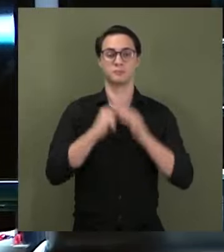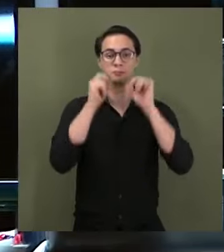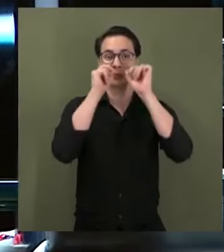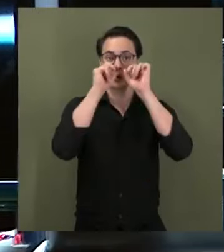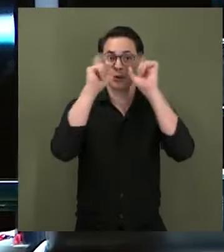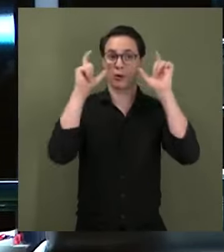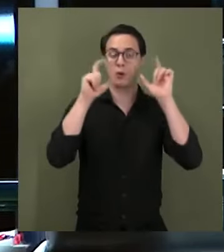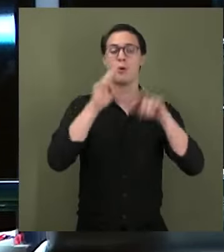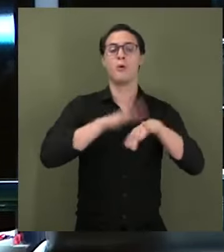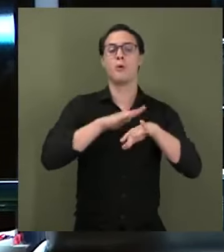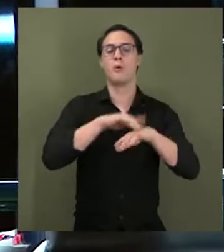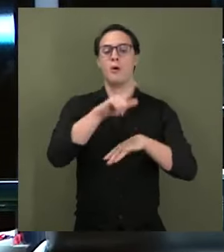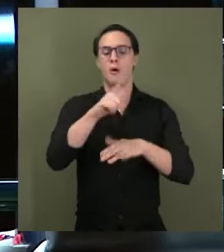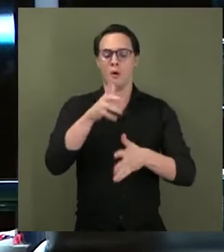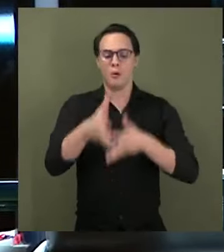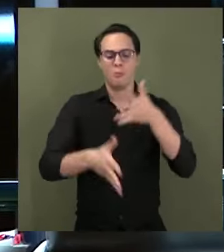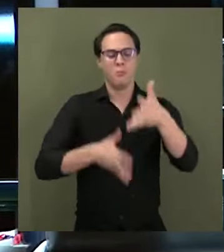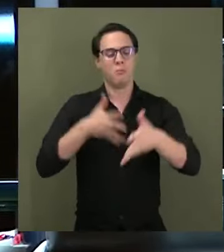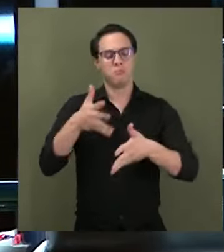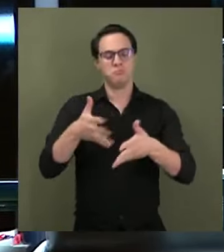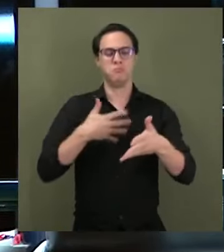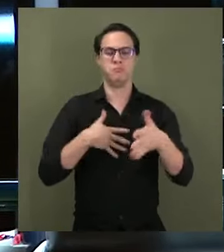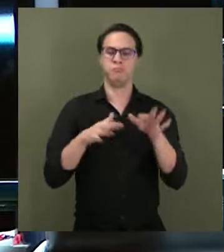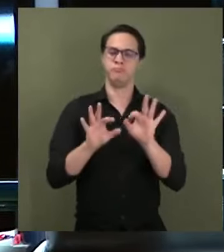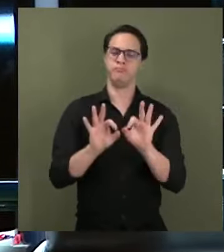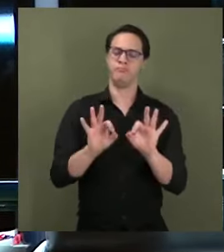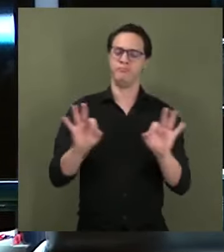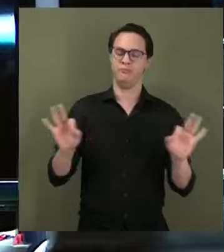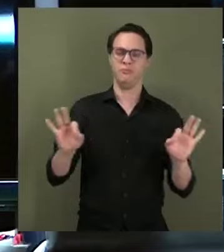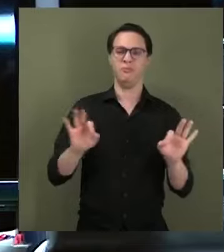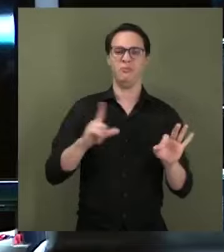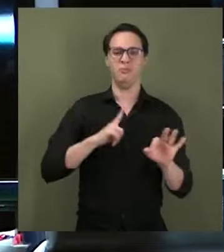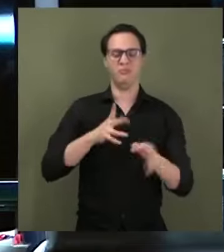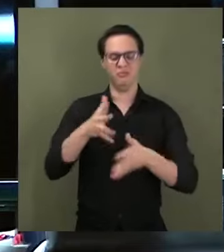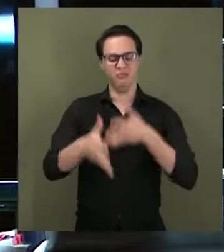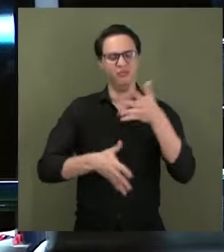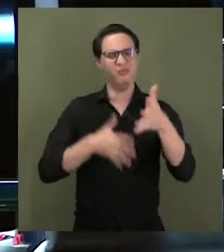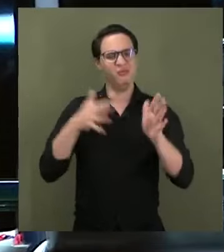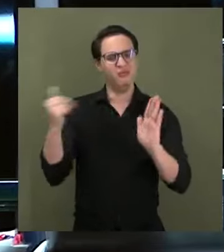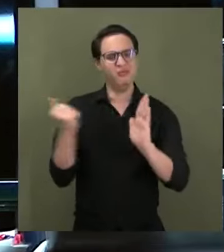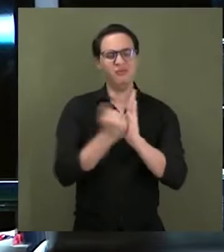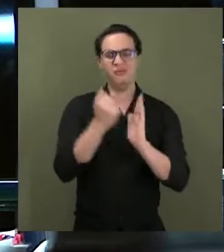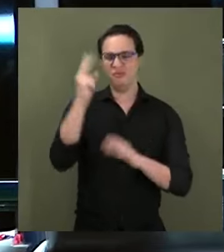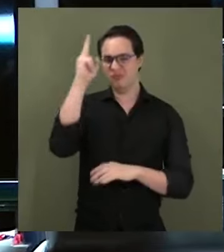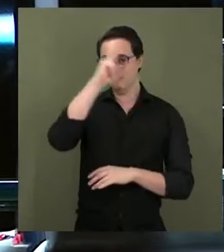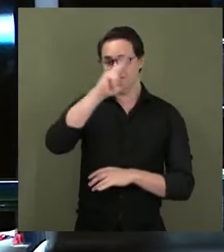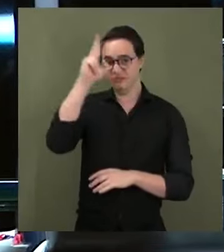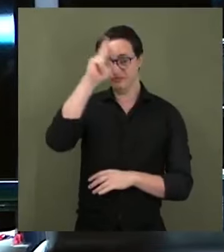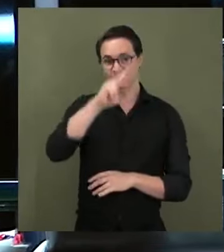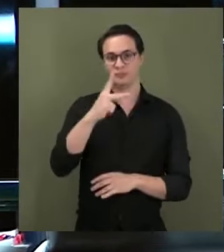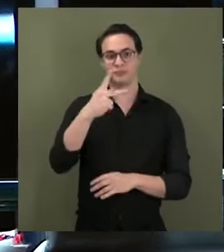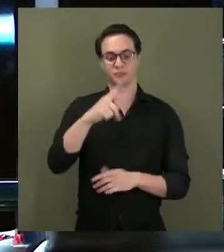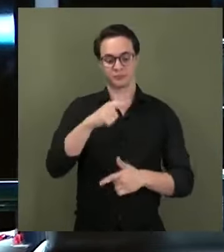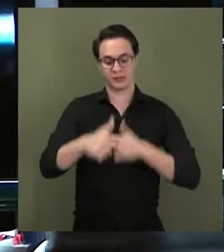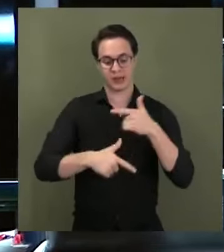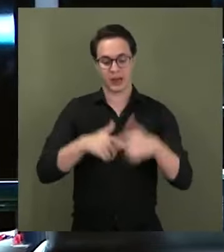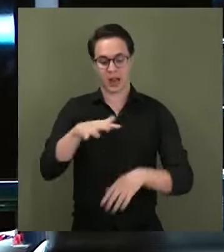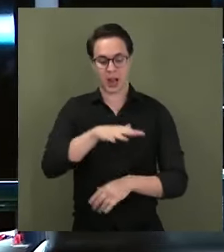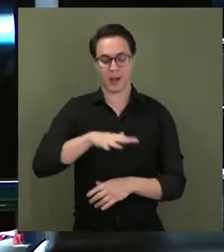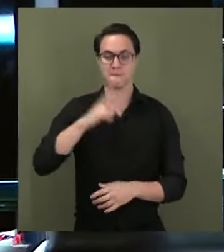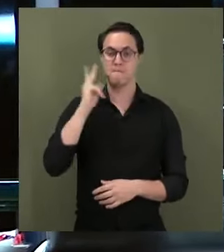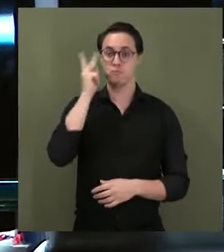atenção no seu pronunciamento, muito bem feito, inclusive, um pronunciamento histórico e derradeiro na sua atuação política,